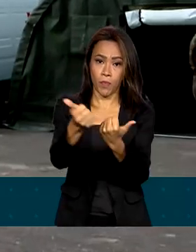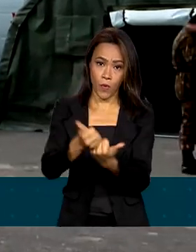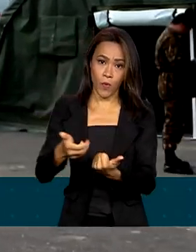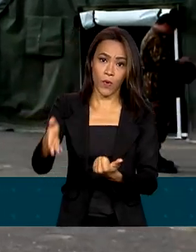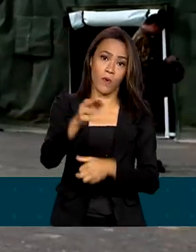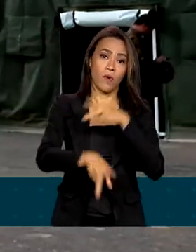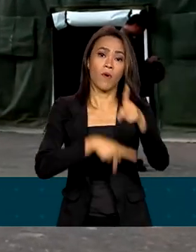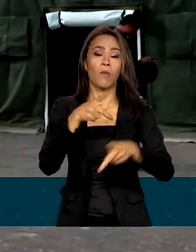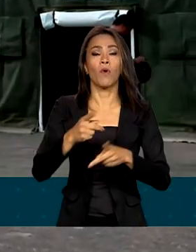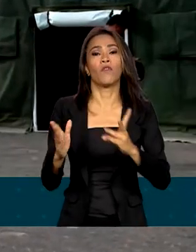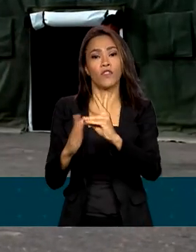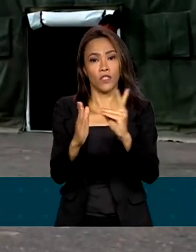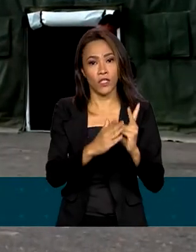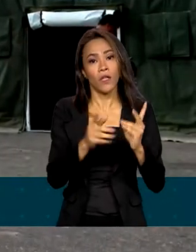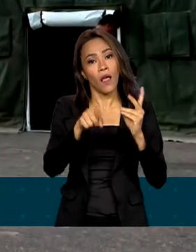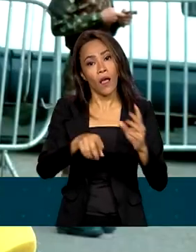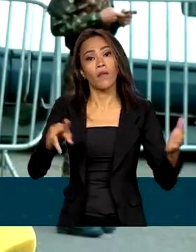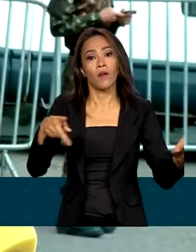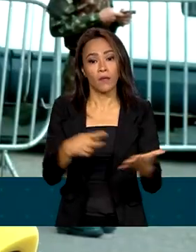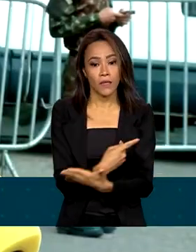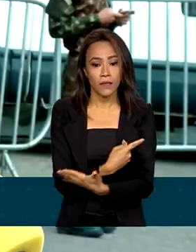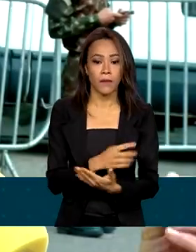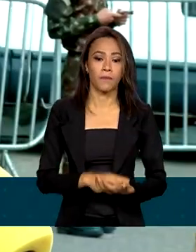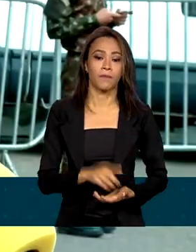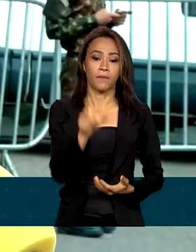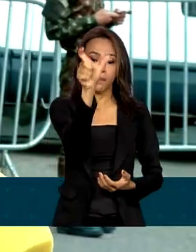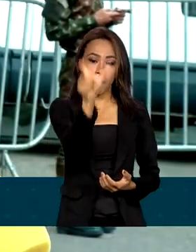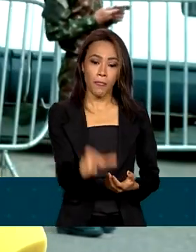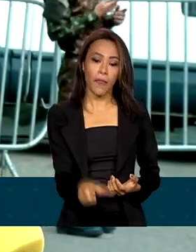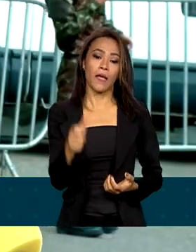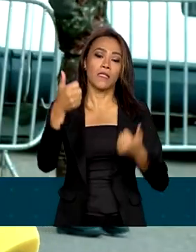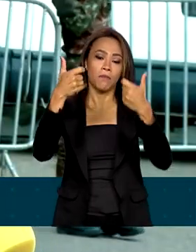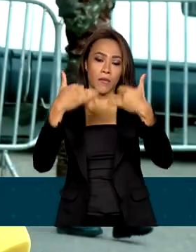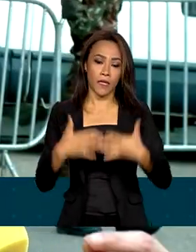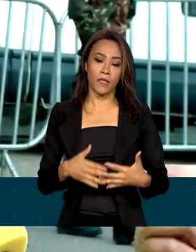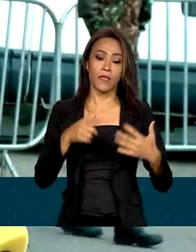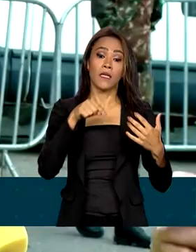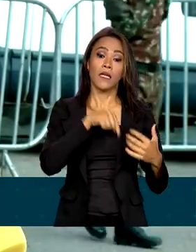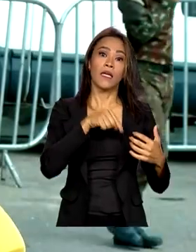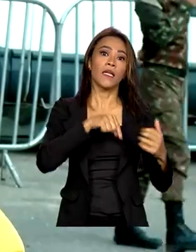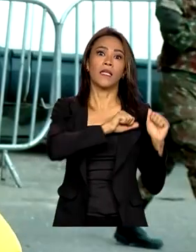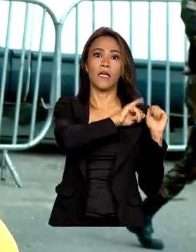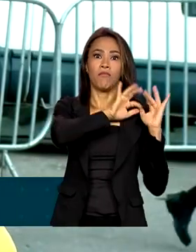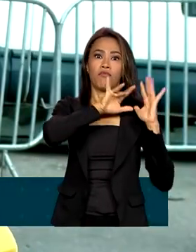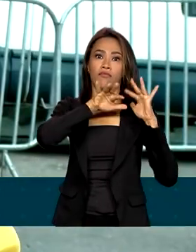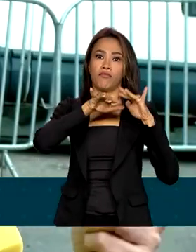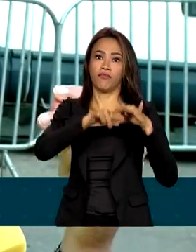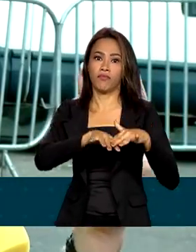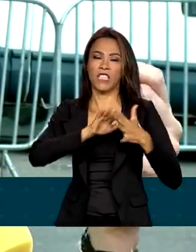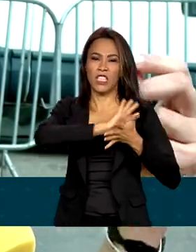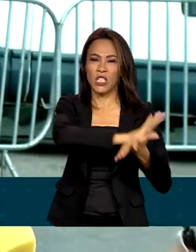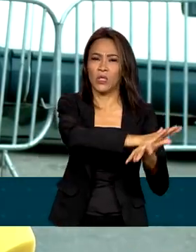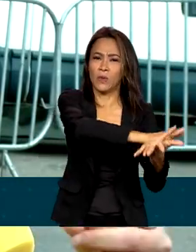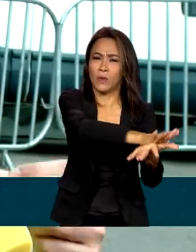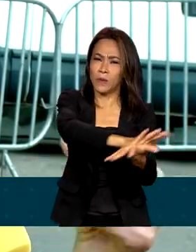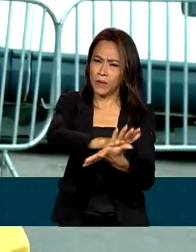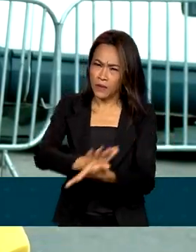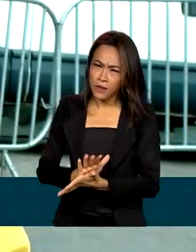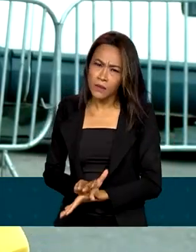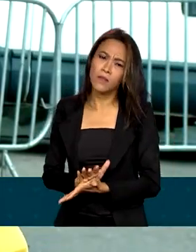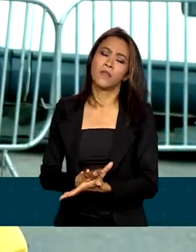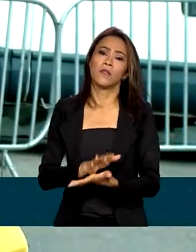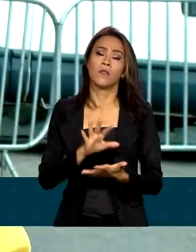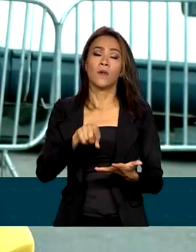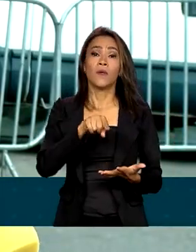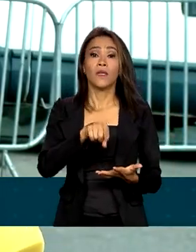indígenas são algumas das causas. Tem uma questão da invasão do território, que tem destruído efetivamente o território, gerado também